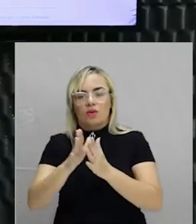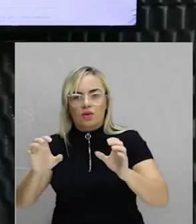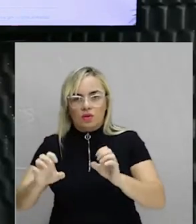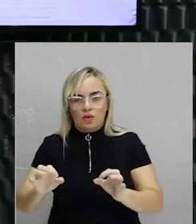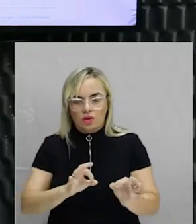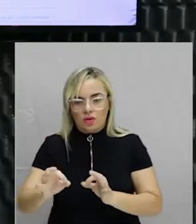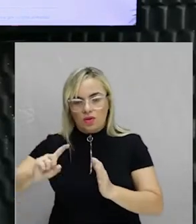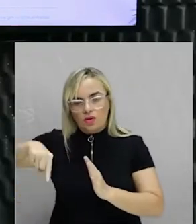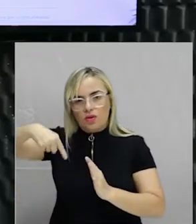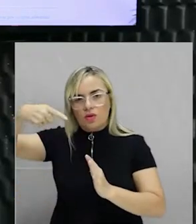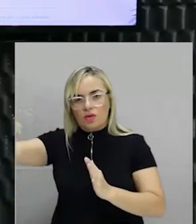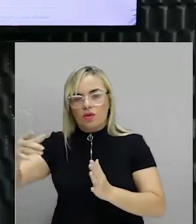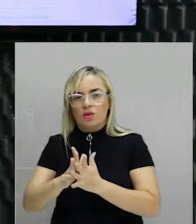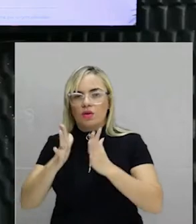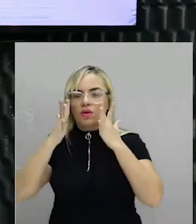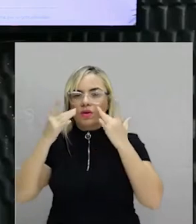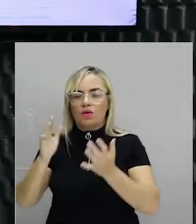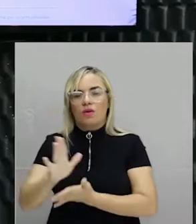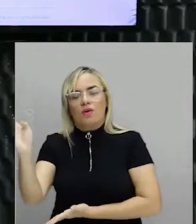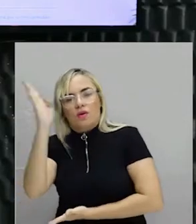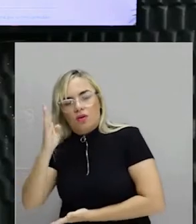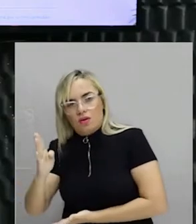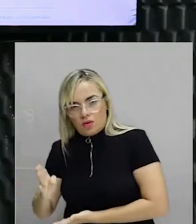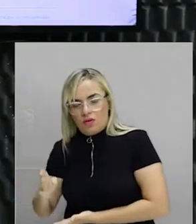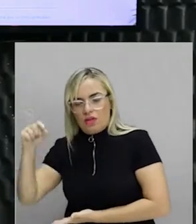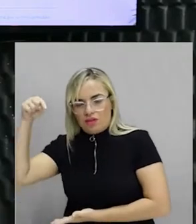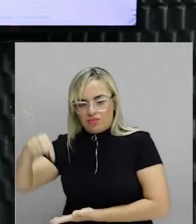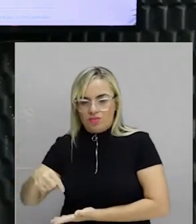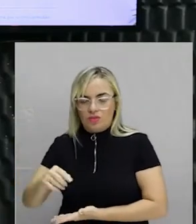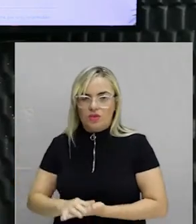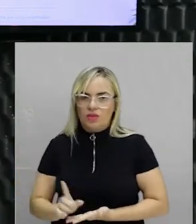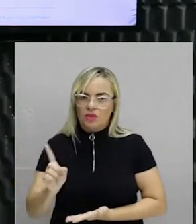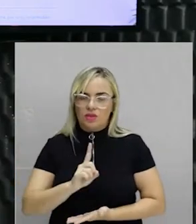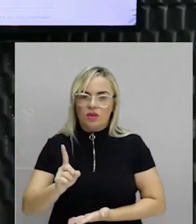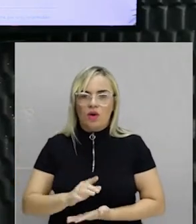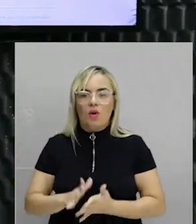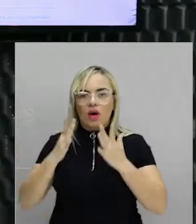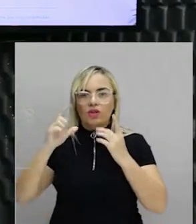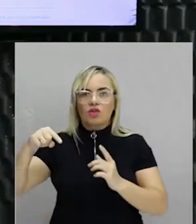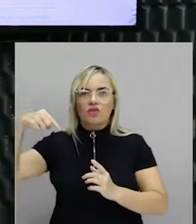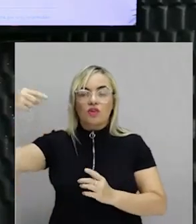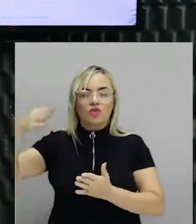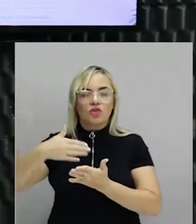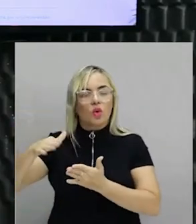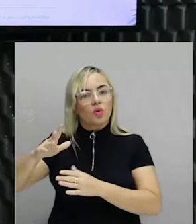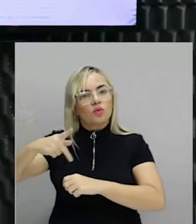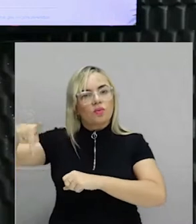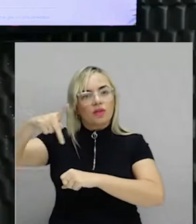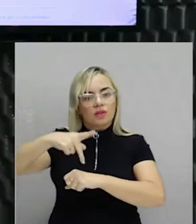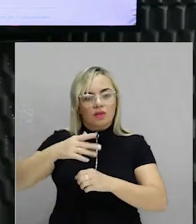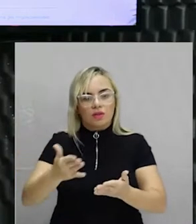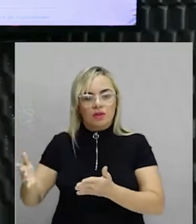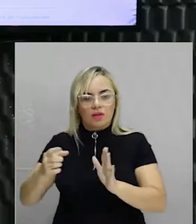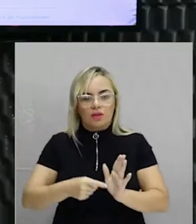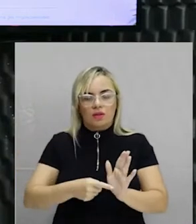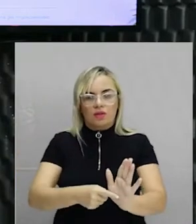de Dom João VI, a arte brasileira, com artistas que são brasileiros e não que vêm de fora. Mostrando para vocês as características do trabalho